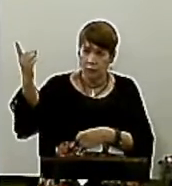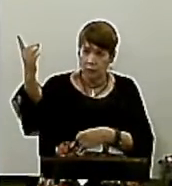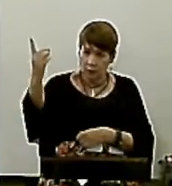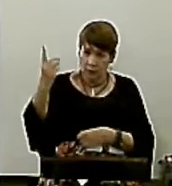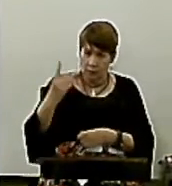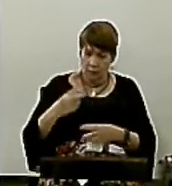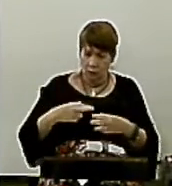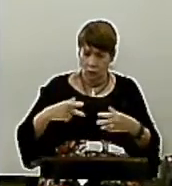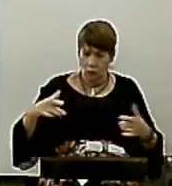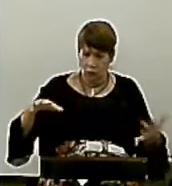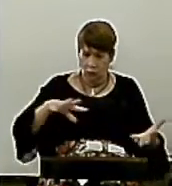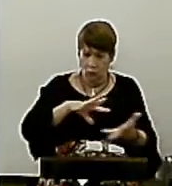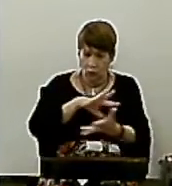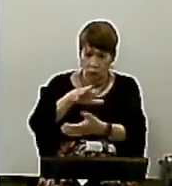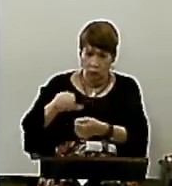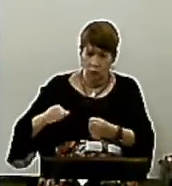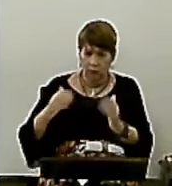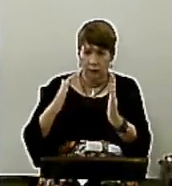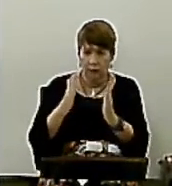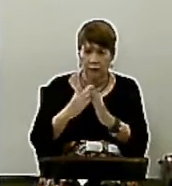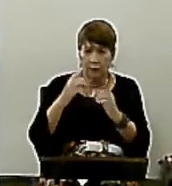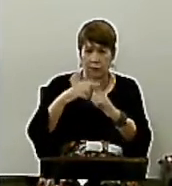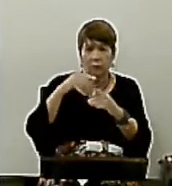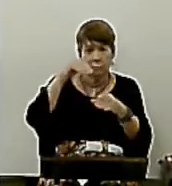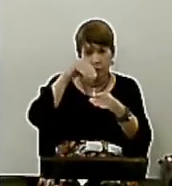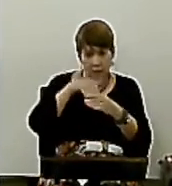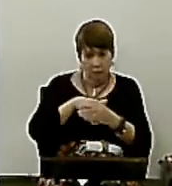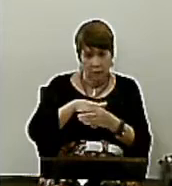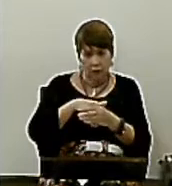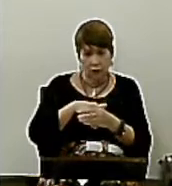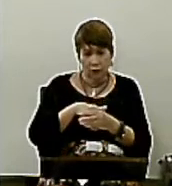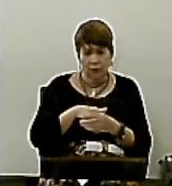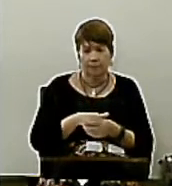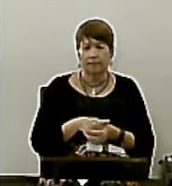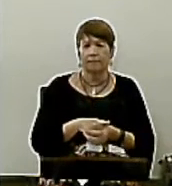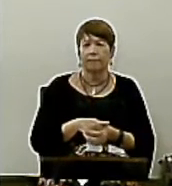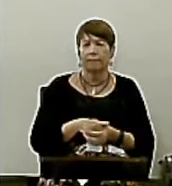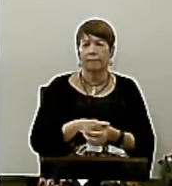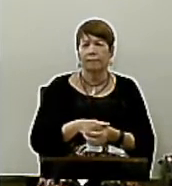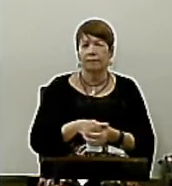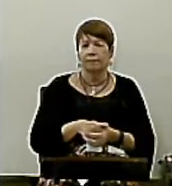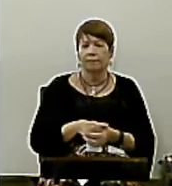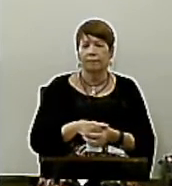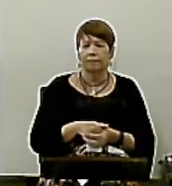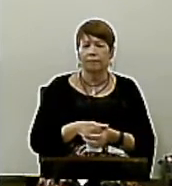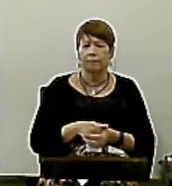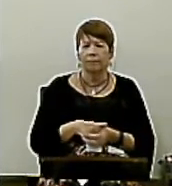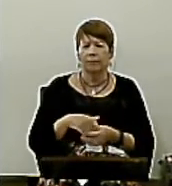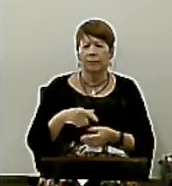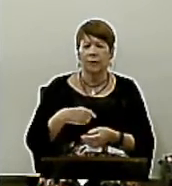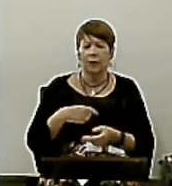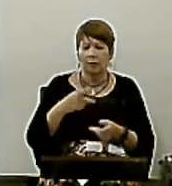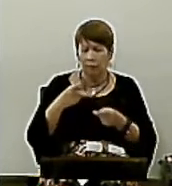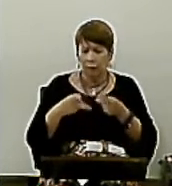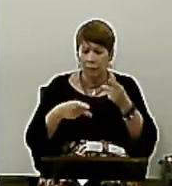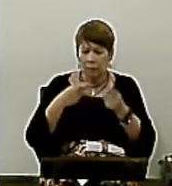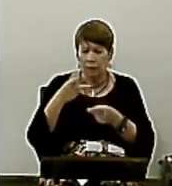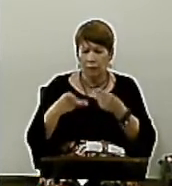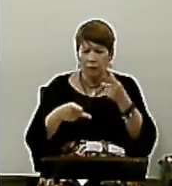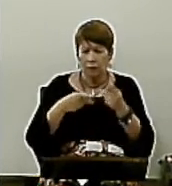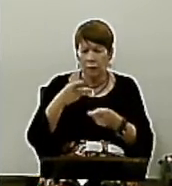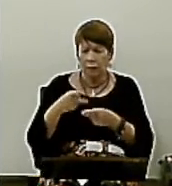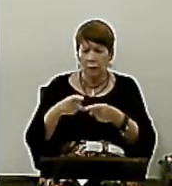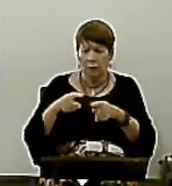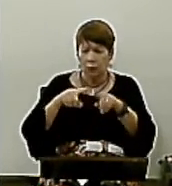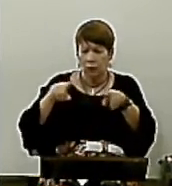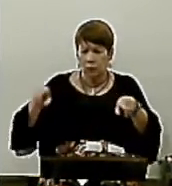dentro Da igreja Os irmãos Não sabem O quanto De tempo Eu gasto No púlpito No gabinete